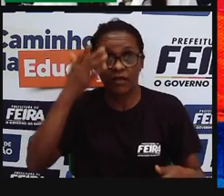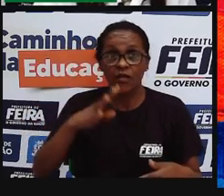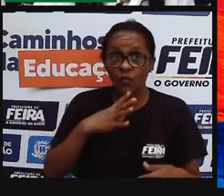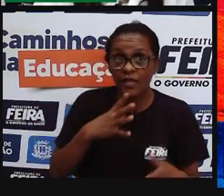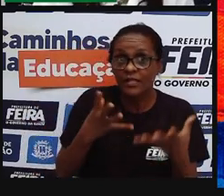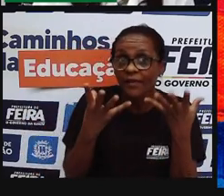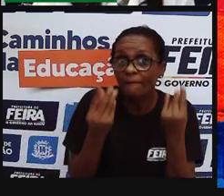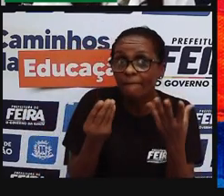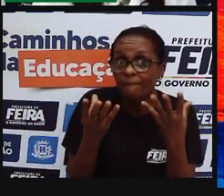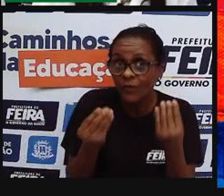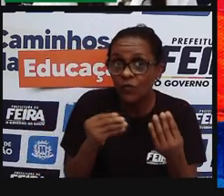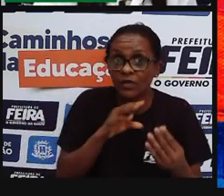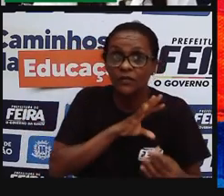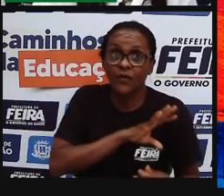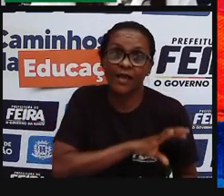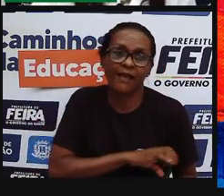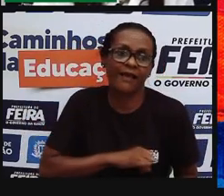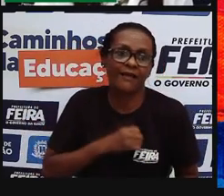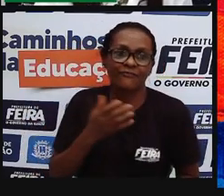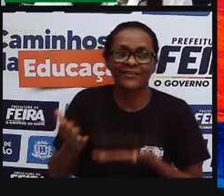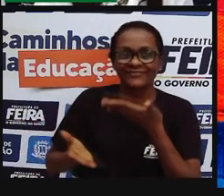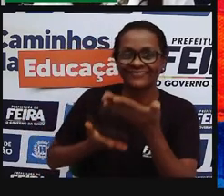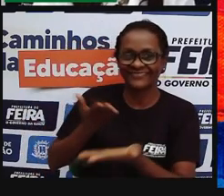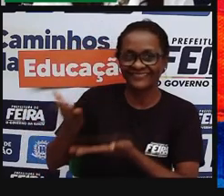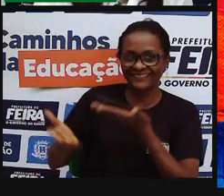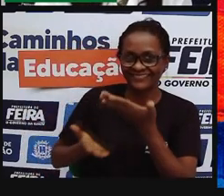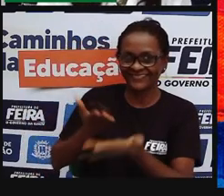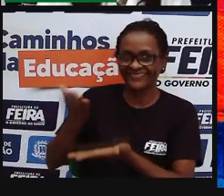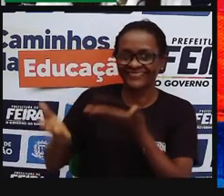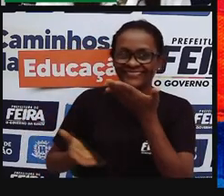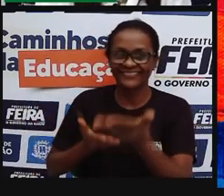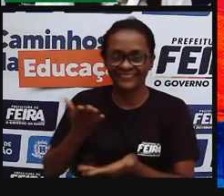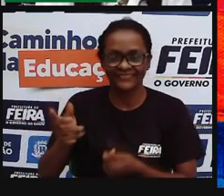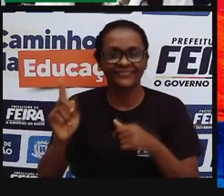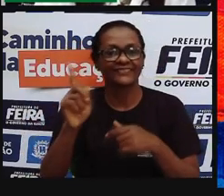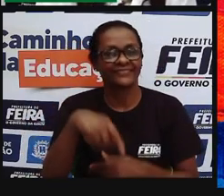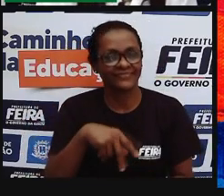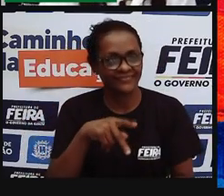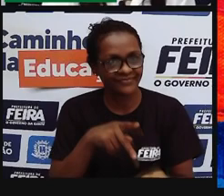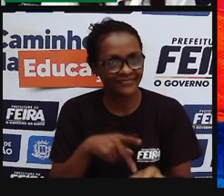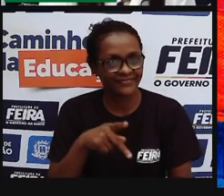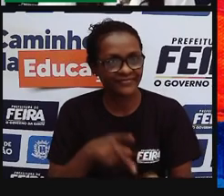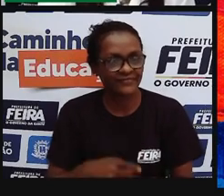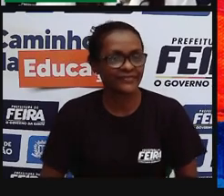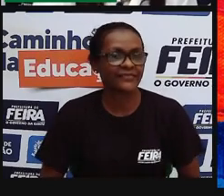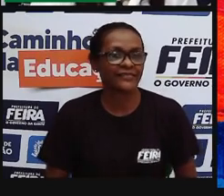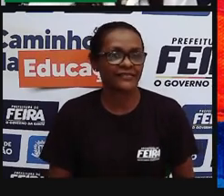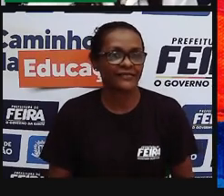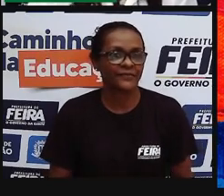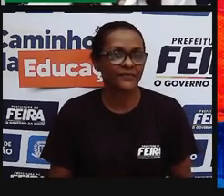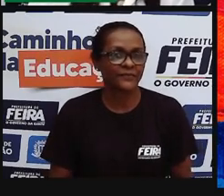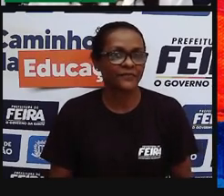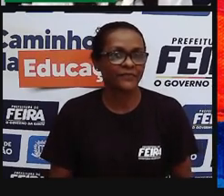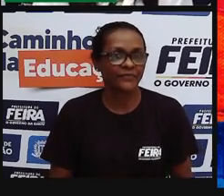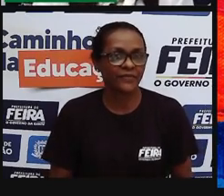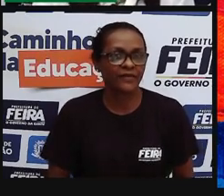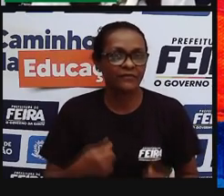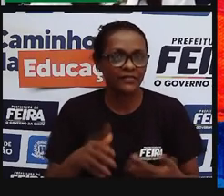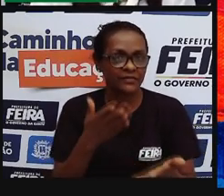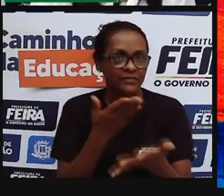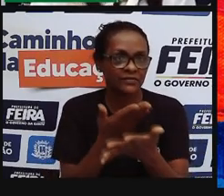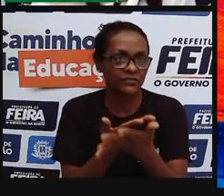né, então, a gente precisa conhecer, mas para que a gente precisa, possa conhecer, a gente precisa estudar, a gente precisa ter